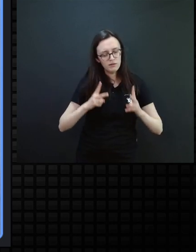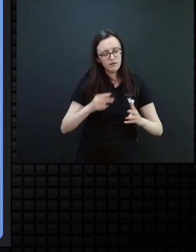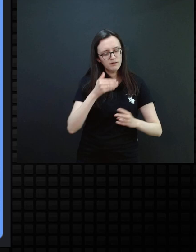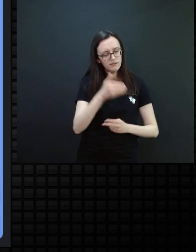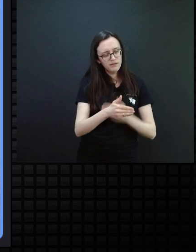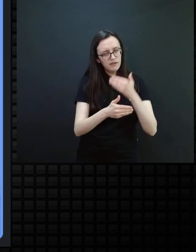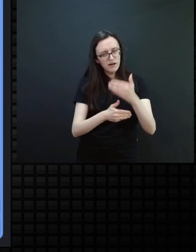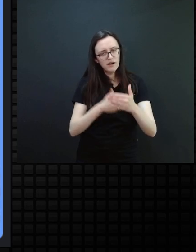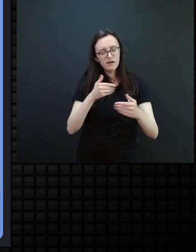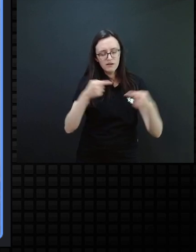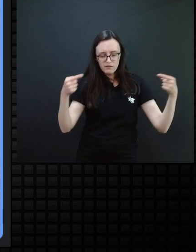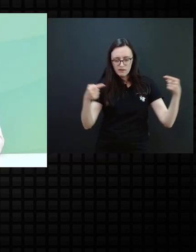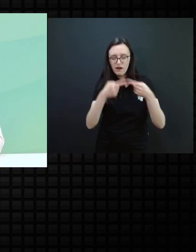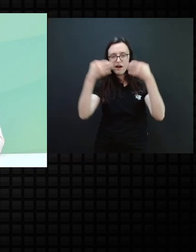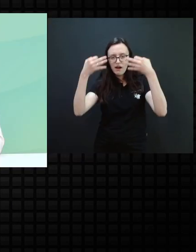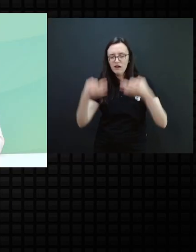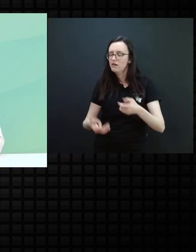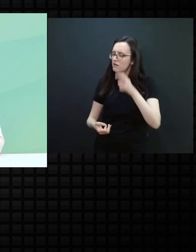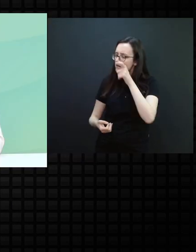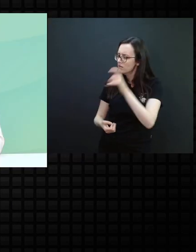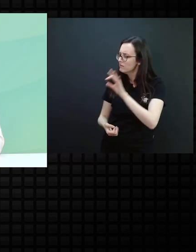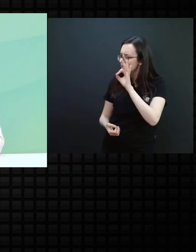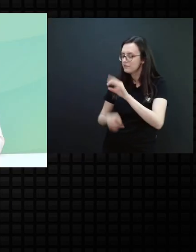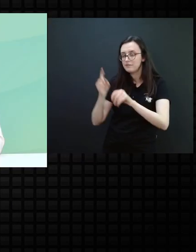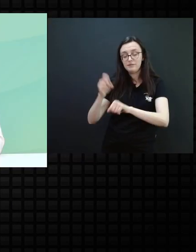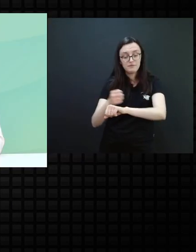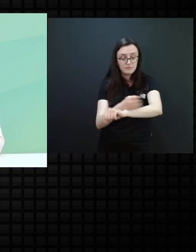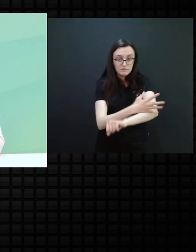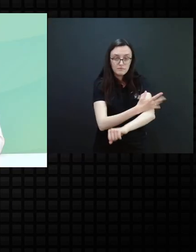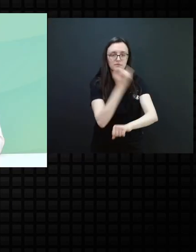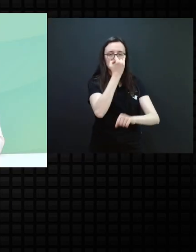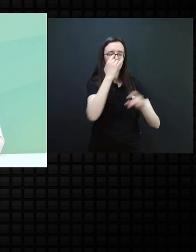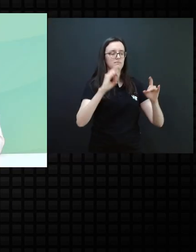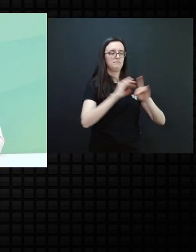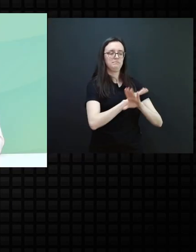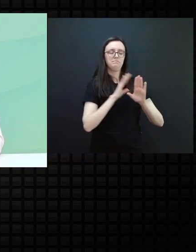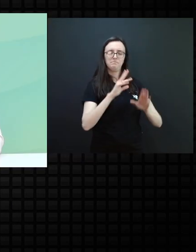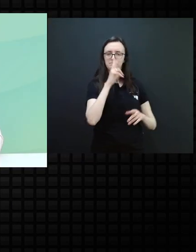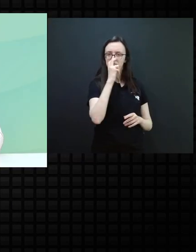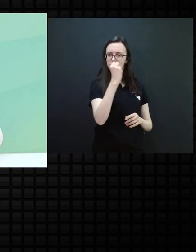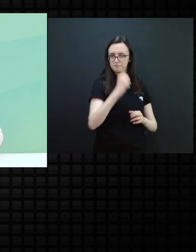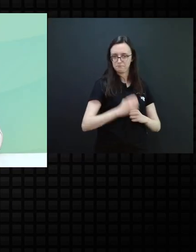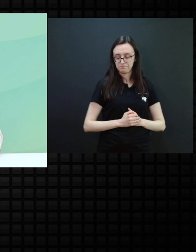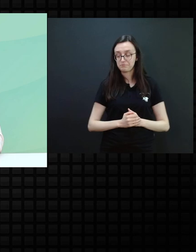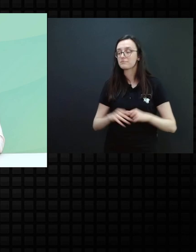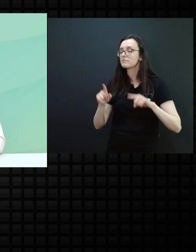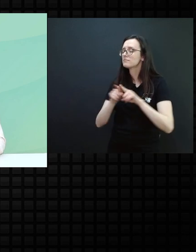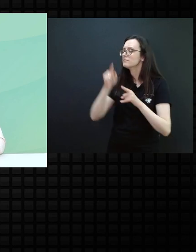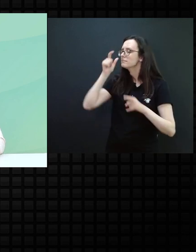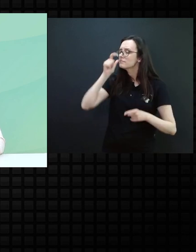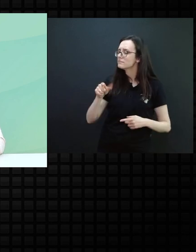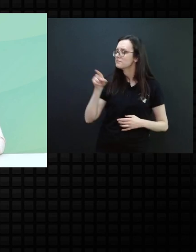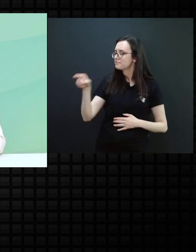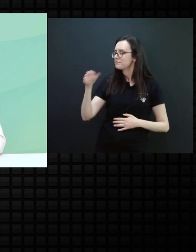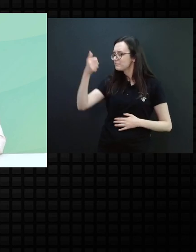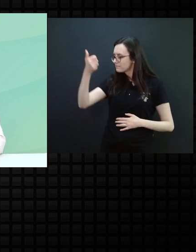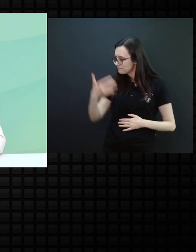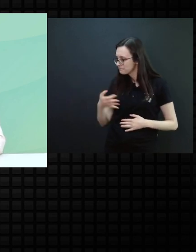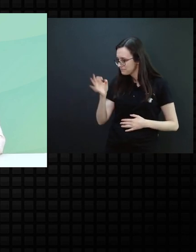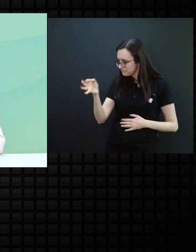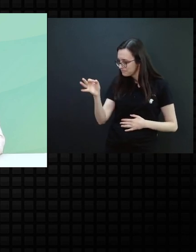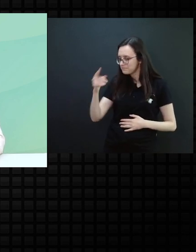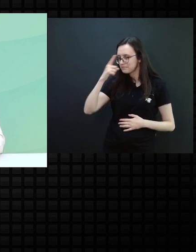que partiu de um rinco emocional estabelecido. E é bem interessante quando você fala, Carol,